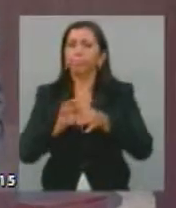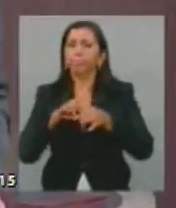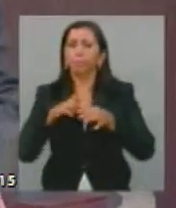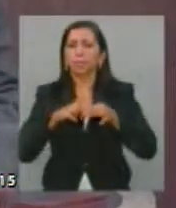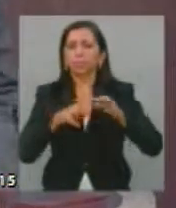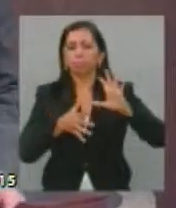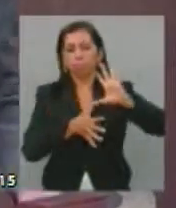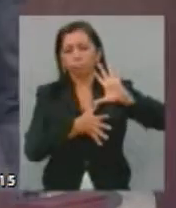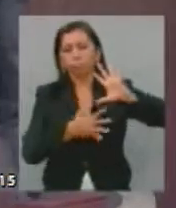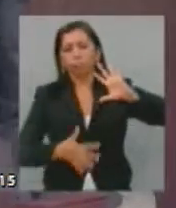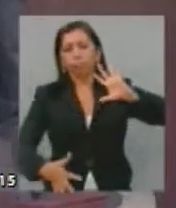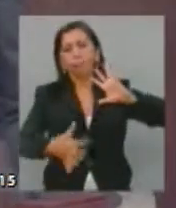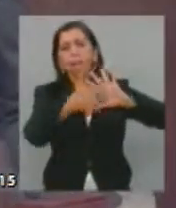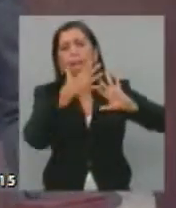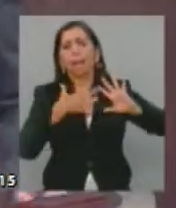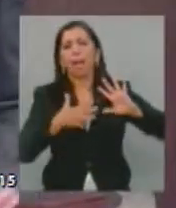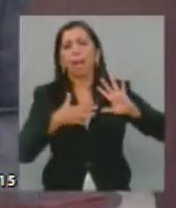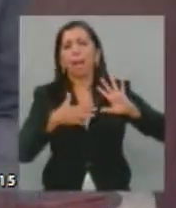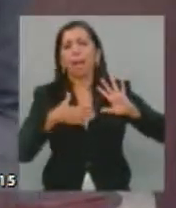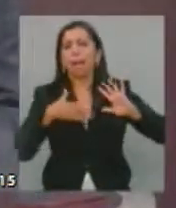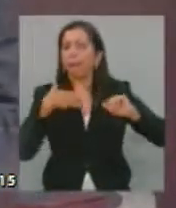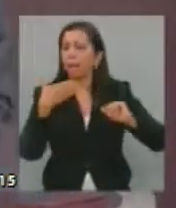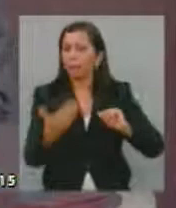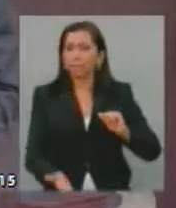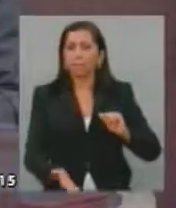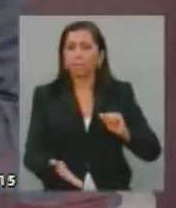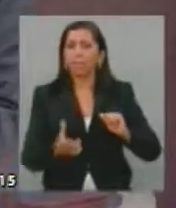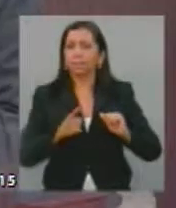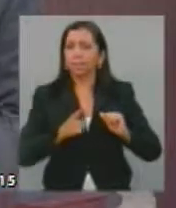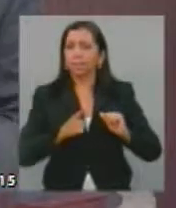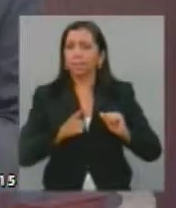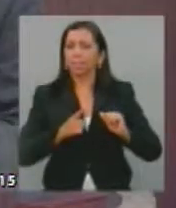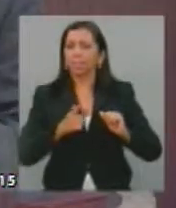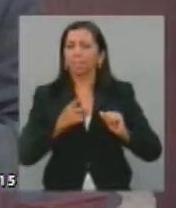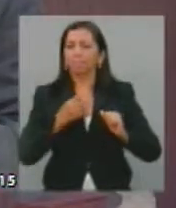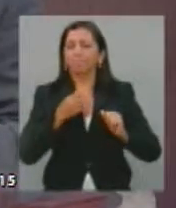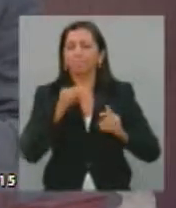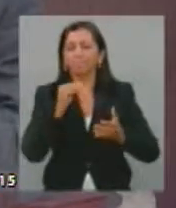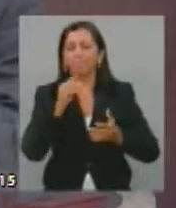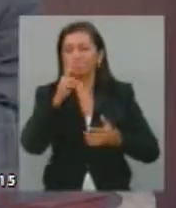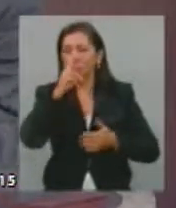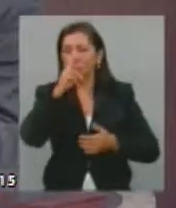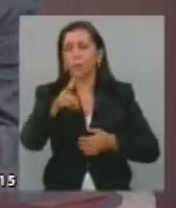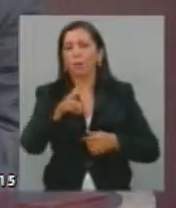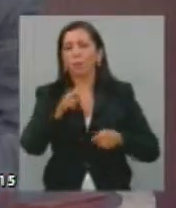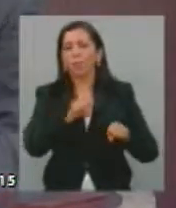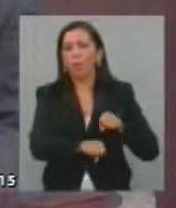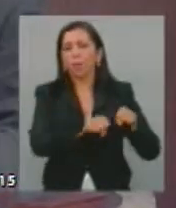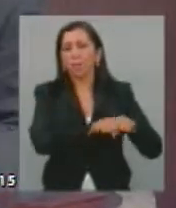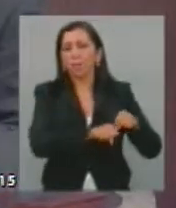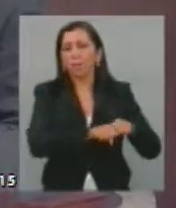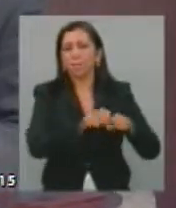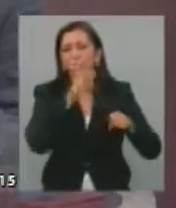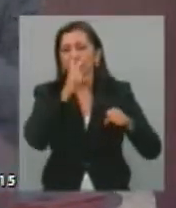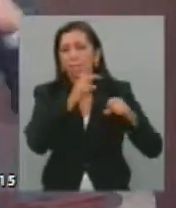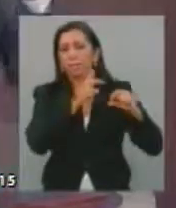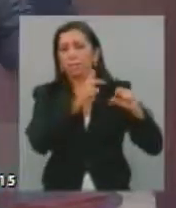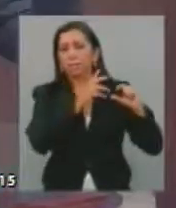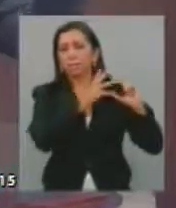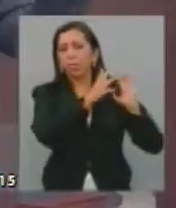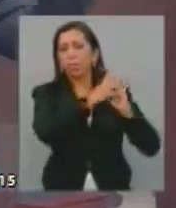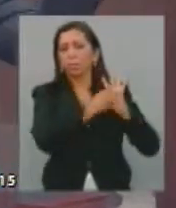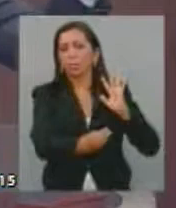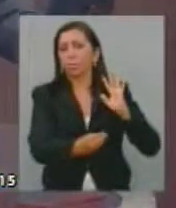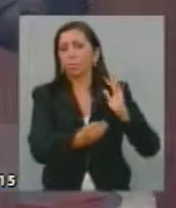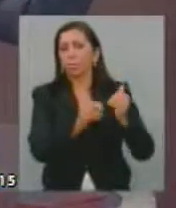ainda repleto de violações advindas de um modelo escravocrata. Eu queria,